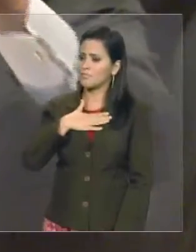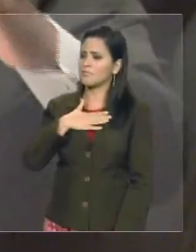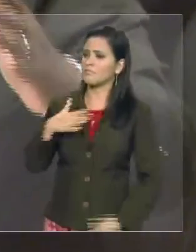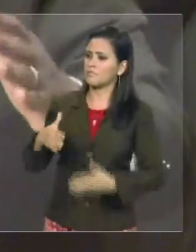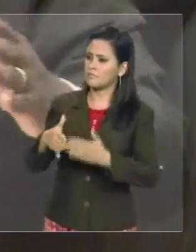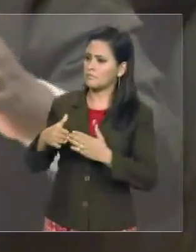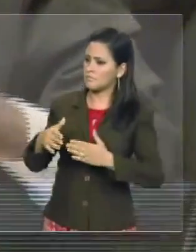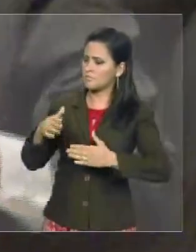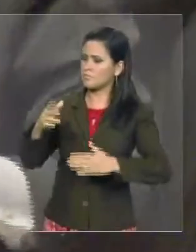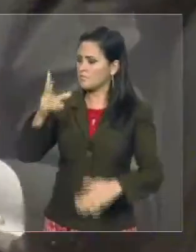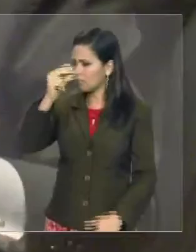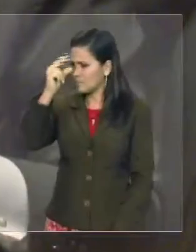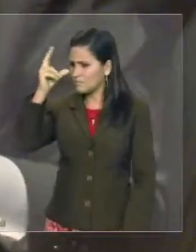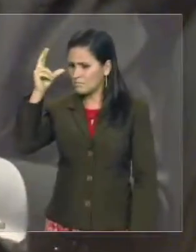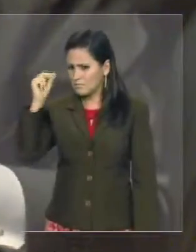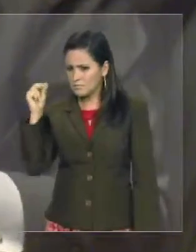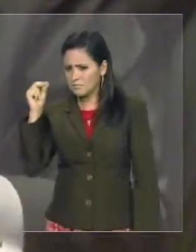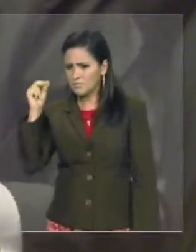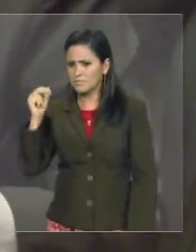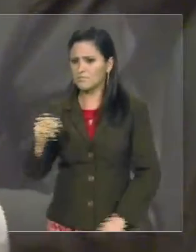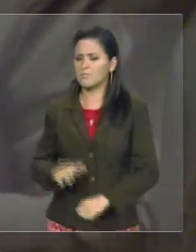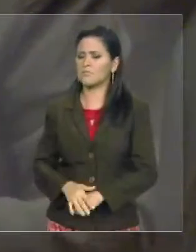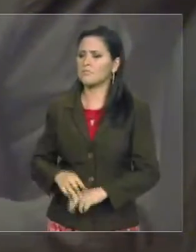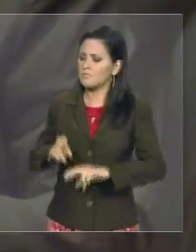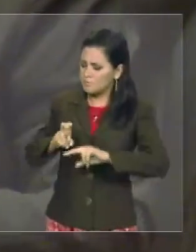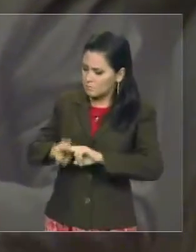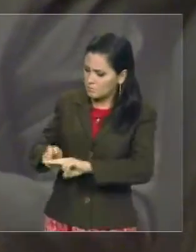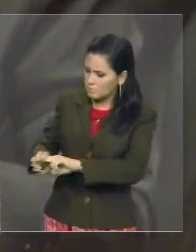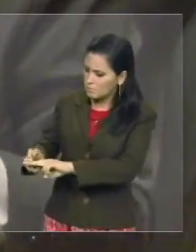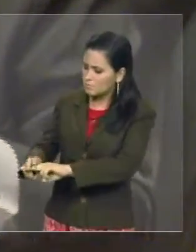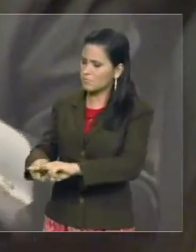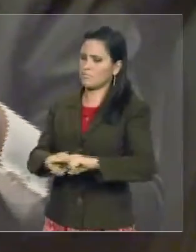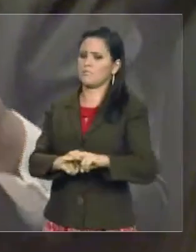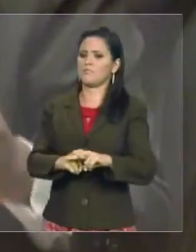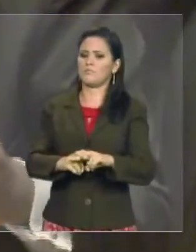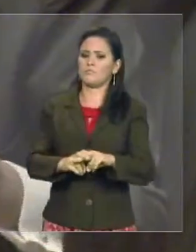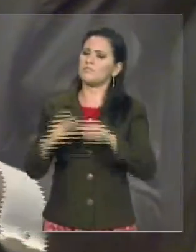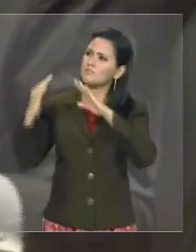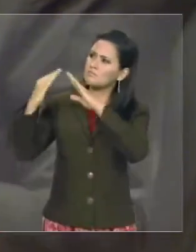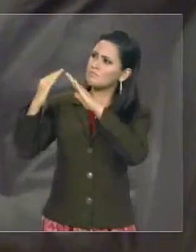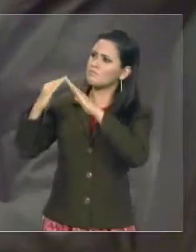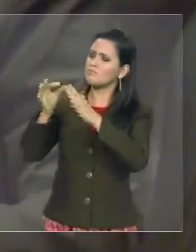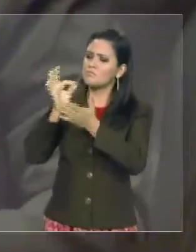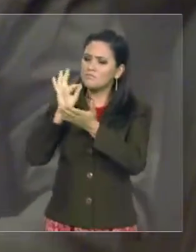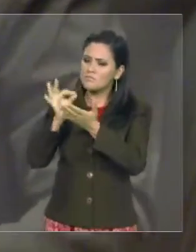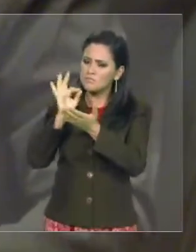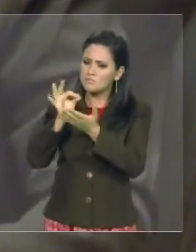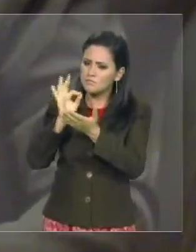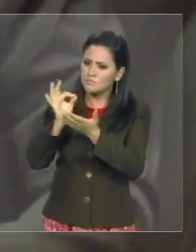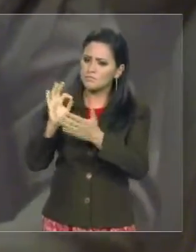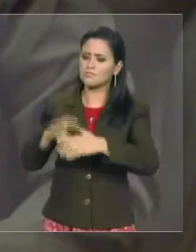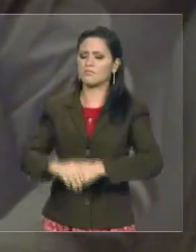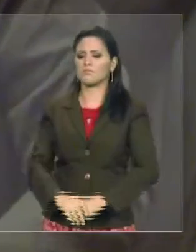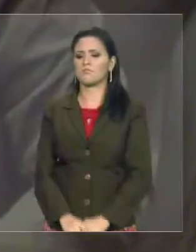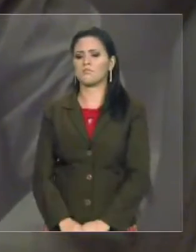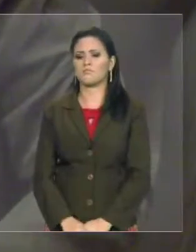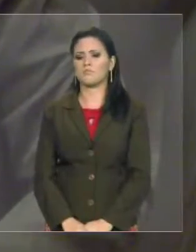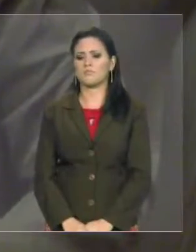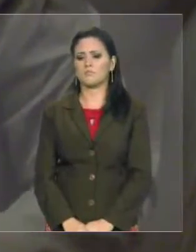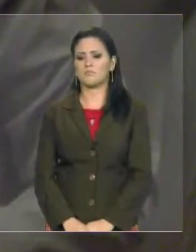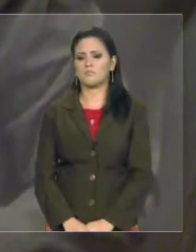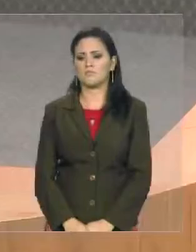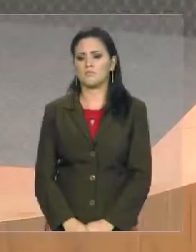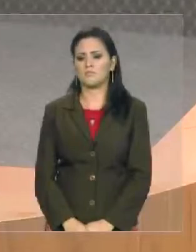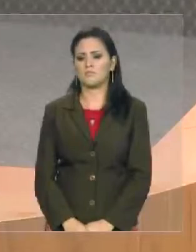tenda naquele local, colocasse bancos, colocasse café, alguma Cabo Campos, só para o senhor dar continuidade,